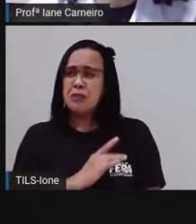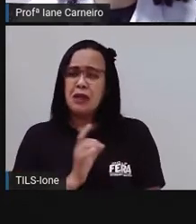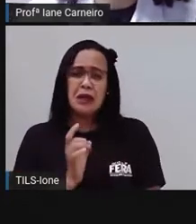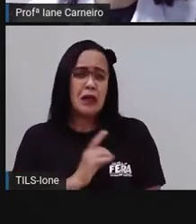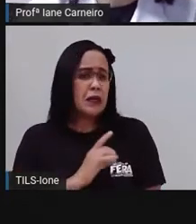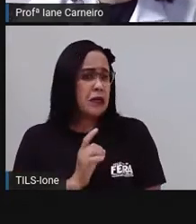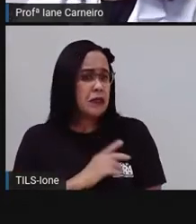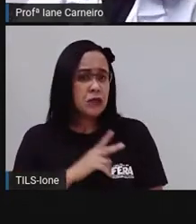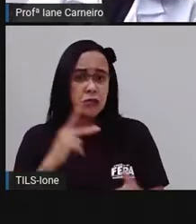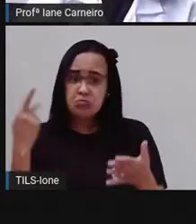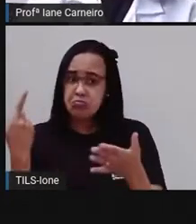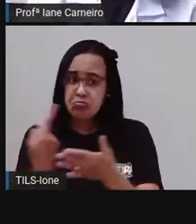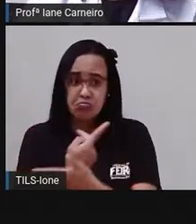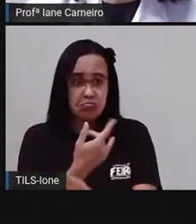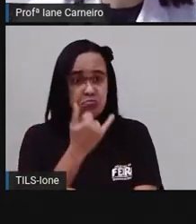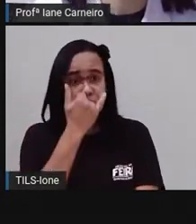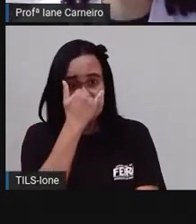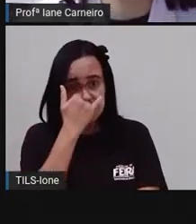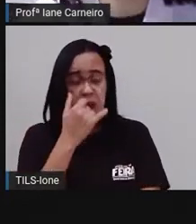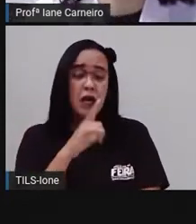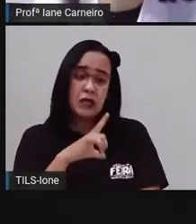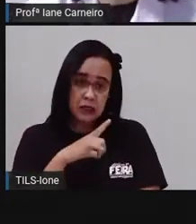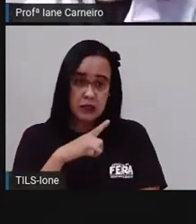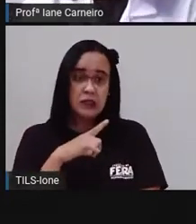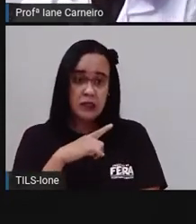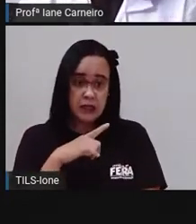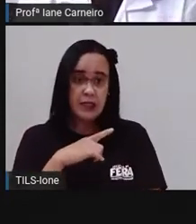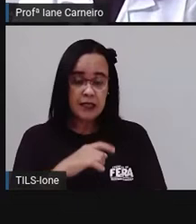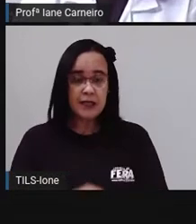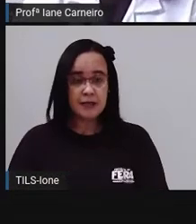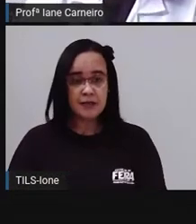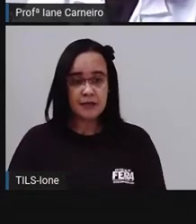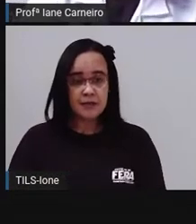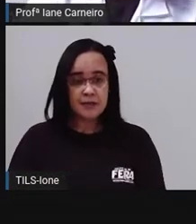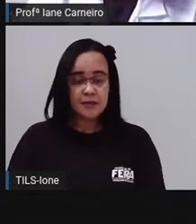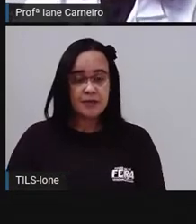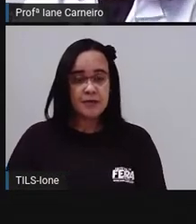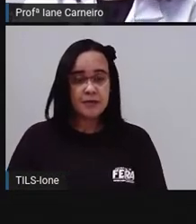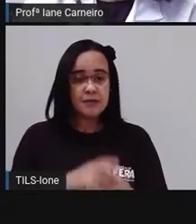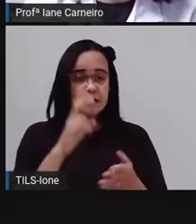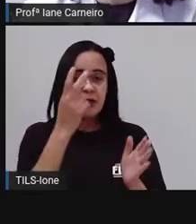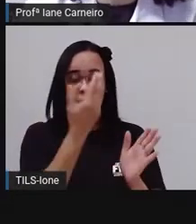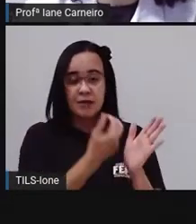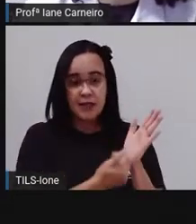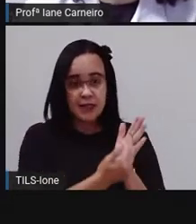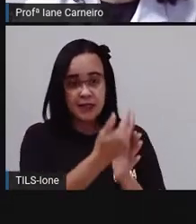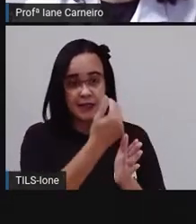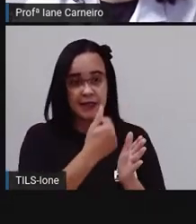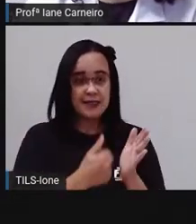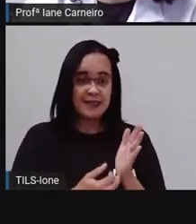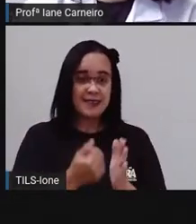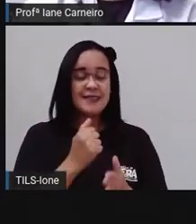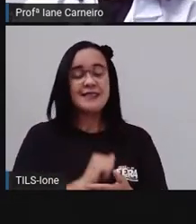Andrea Viviana Taubman, certo? E com ilustrações de Camila